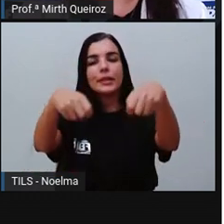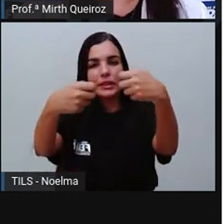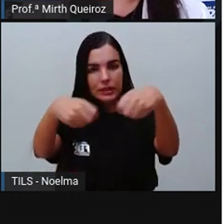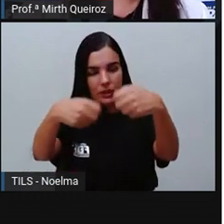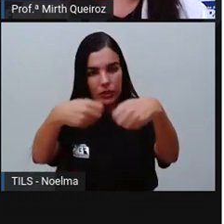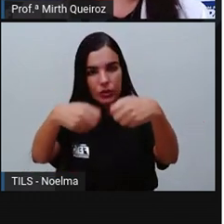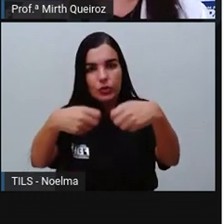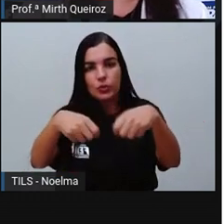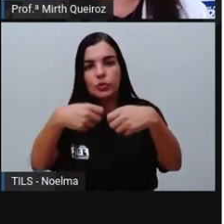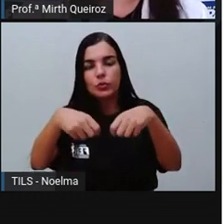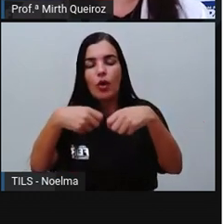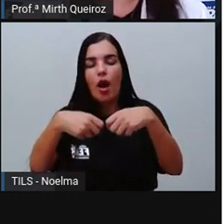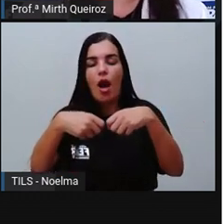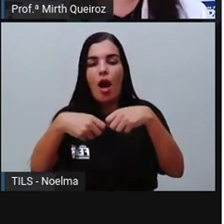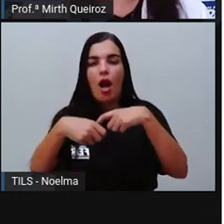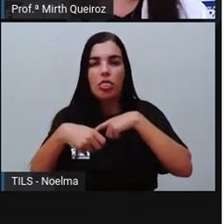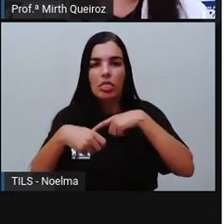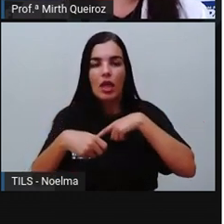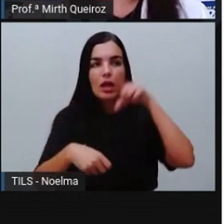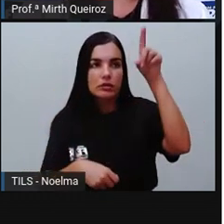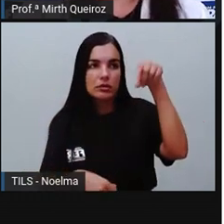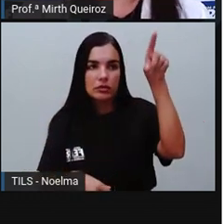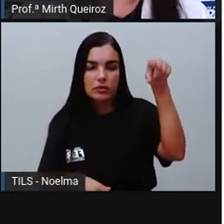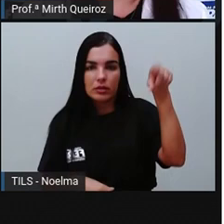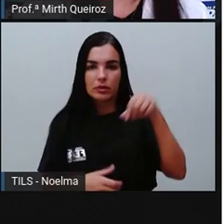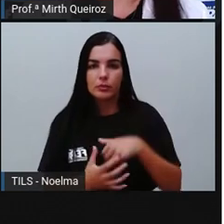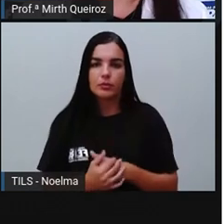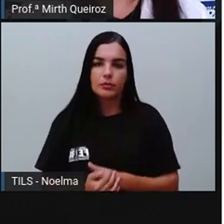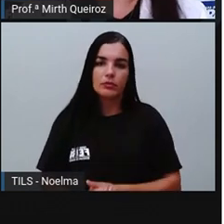serem acentuadas.